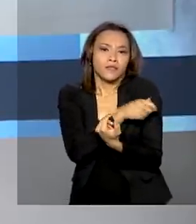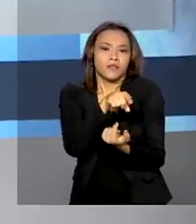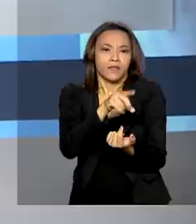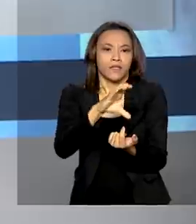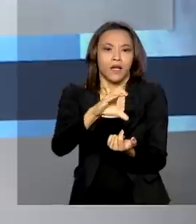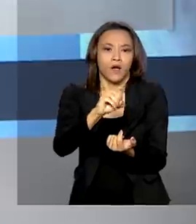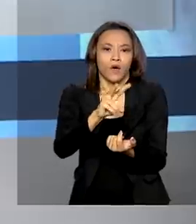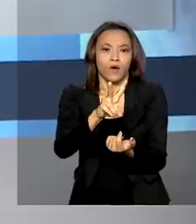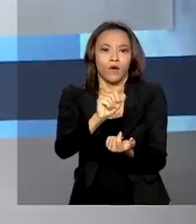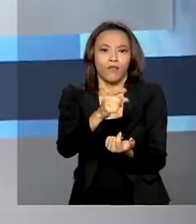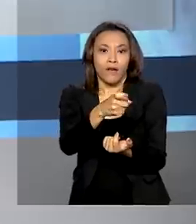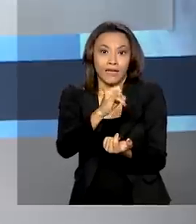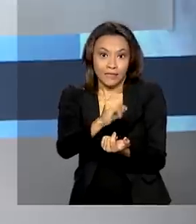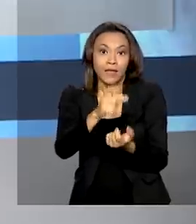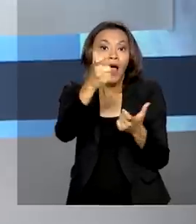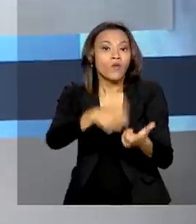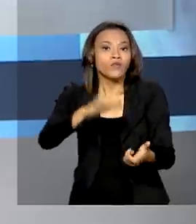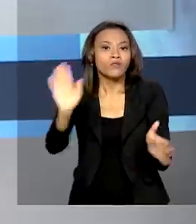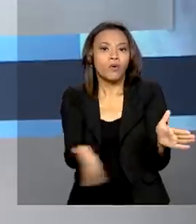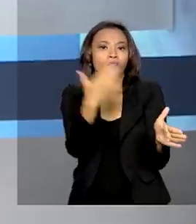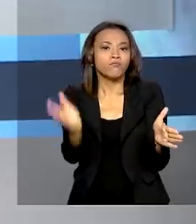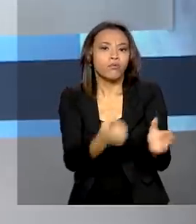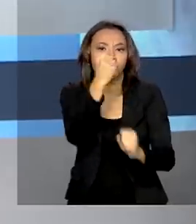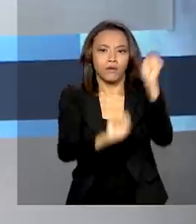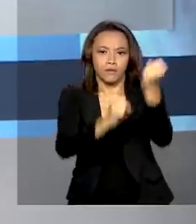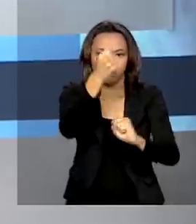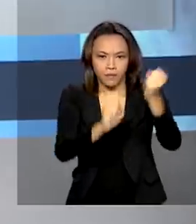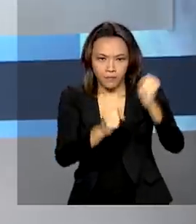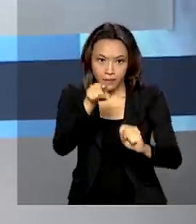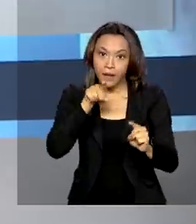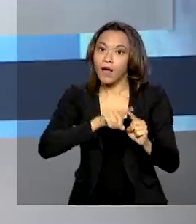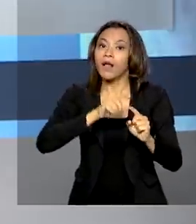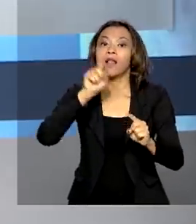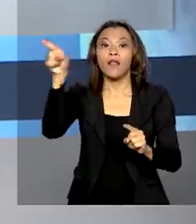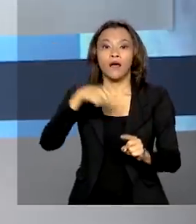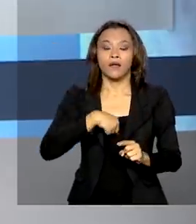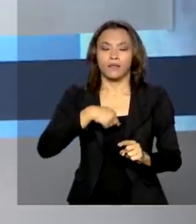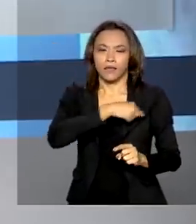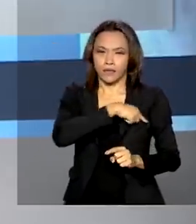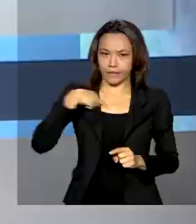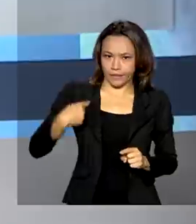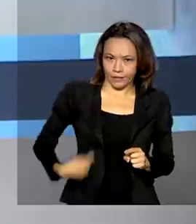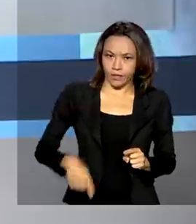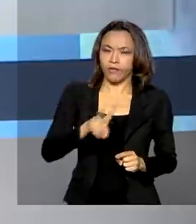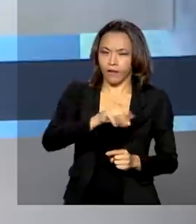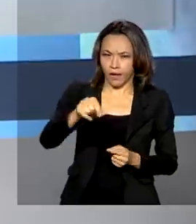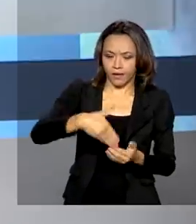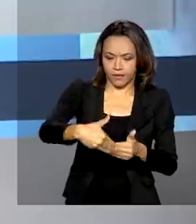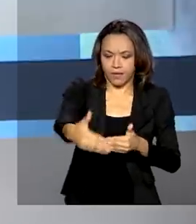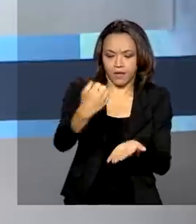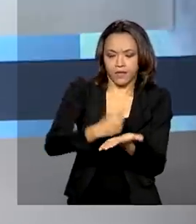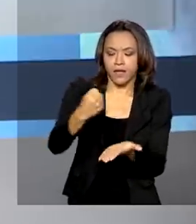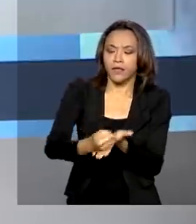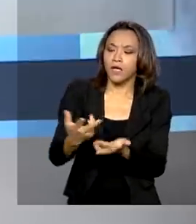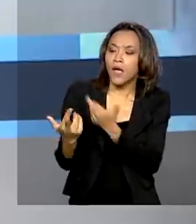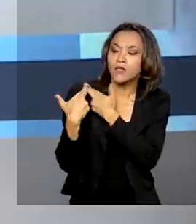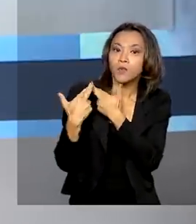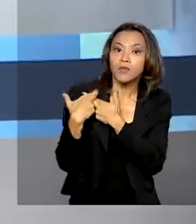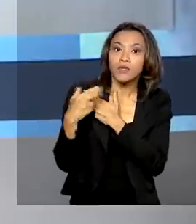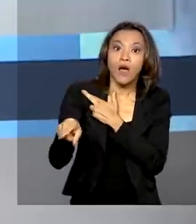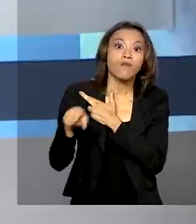fabricadas na Índia pelo laboratório Barak Biontech. O contrato será assinado após os responsáveis pela vacina